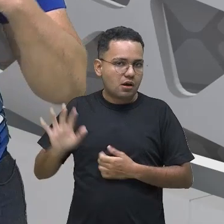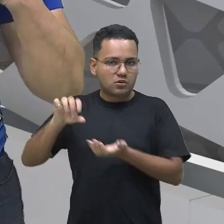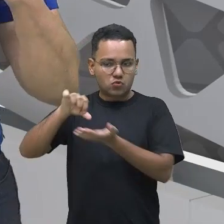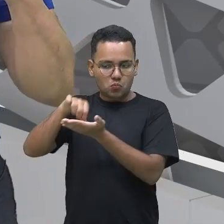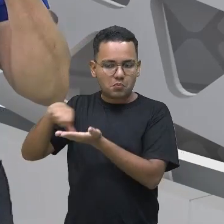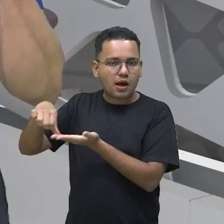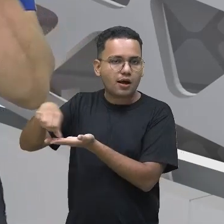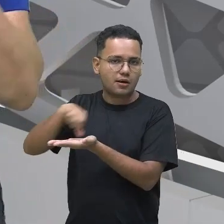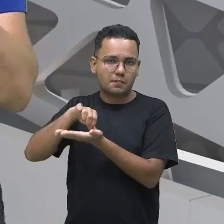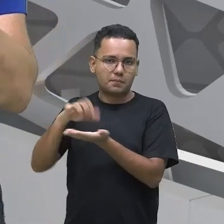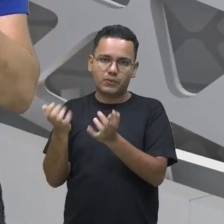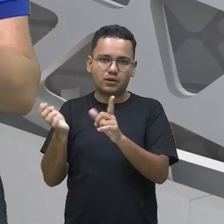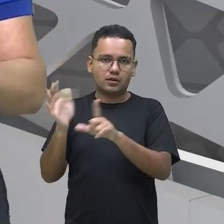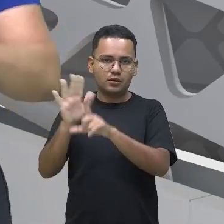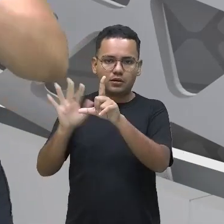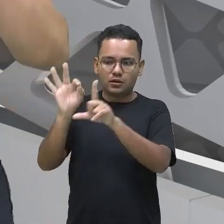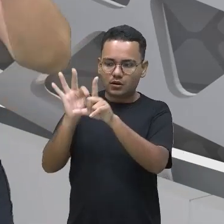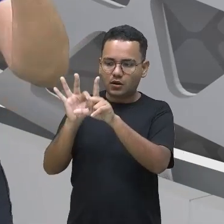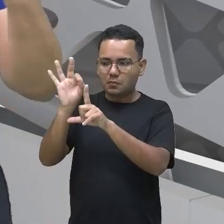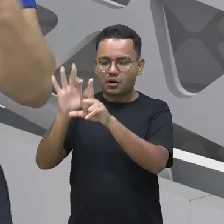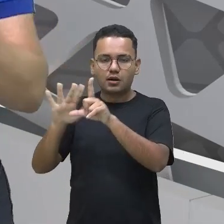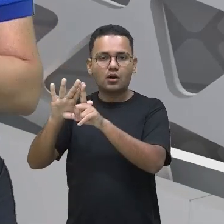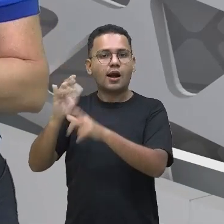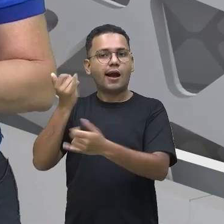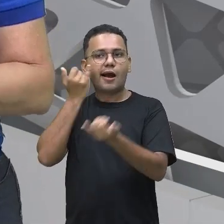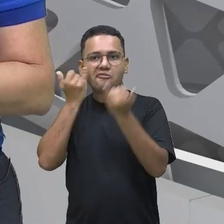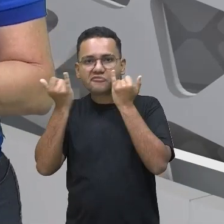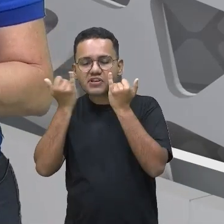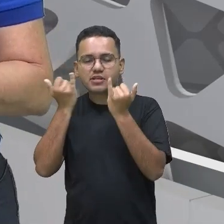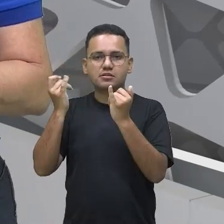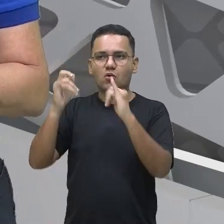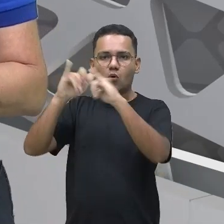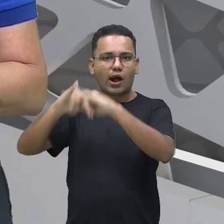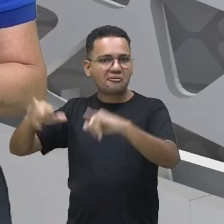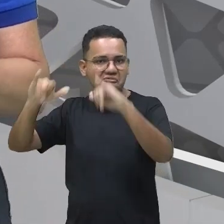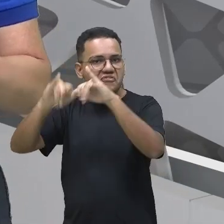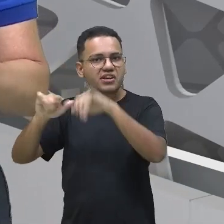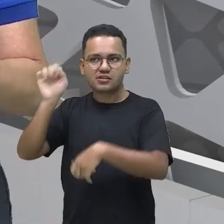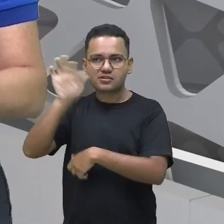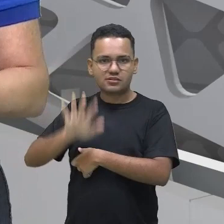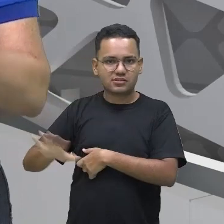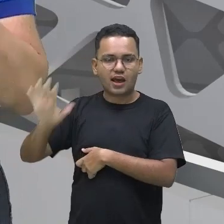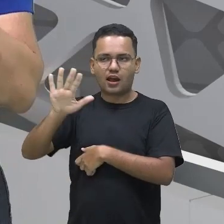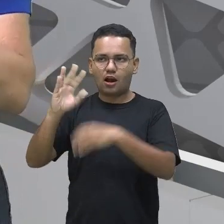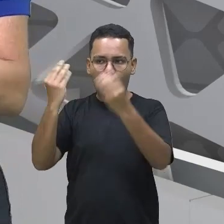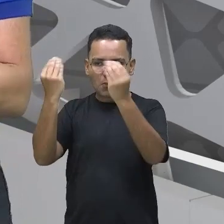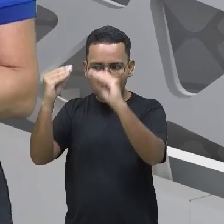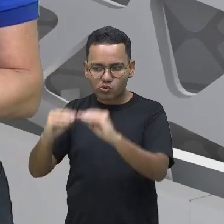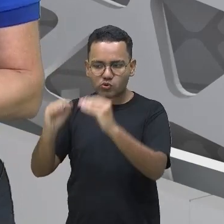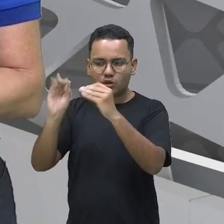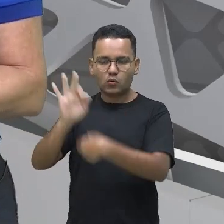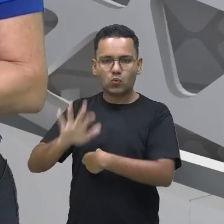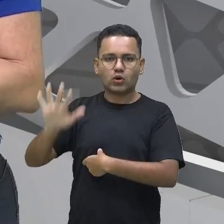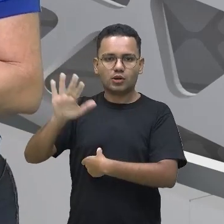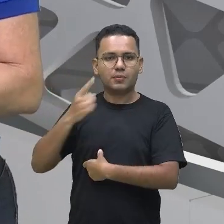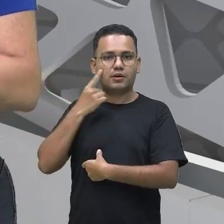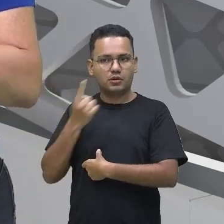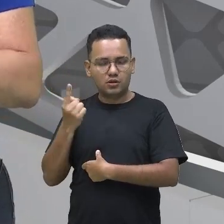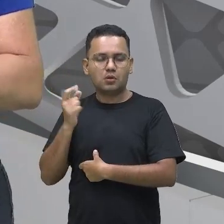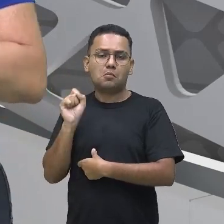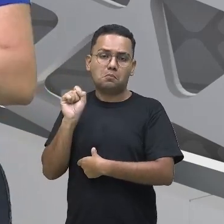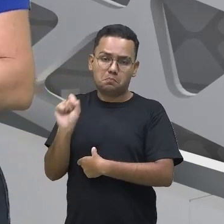um aviso que você queira colocar algumas imagens, você vai utilizar a linguagem